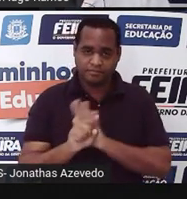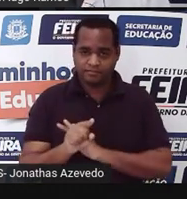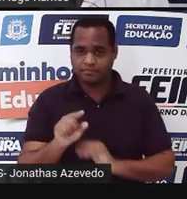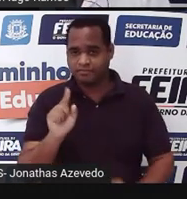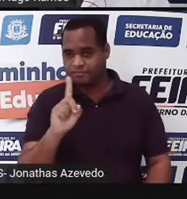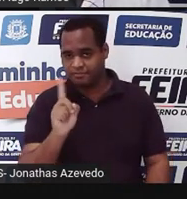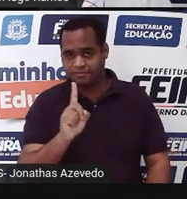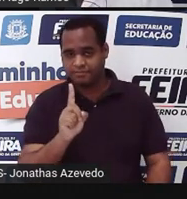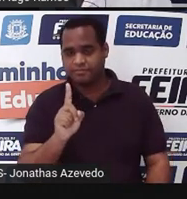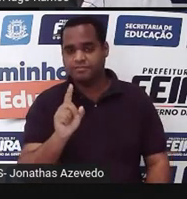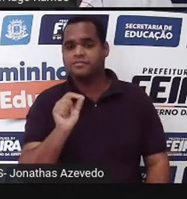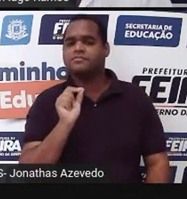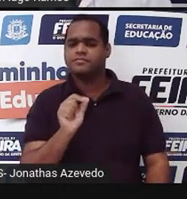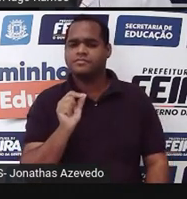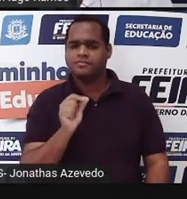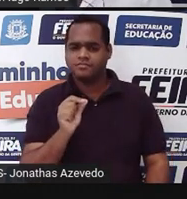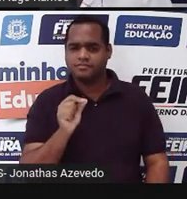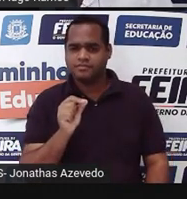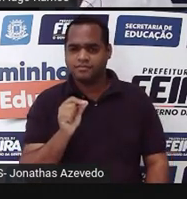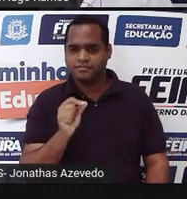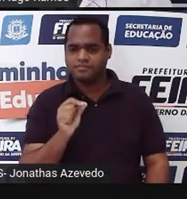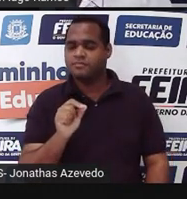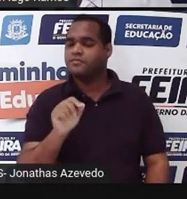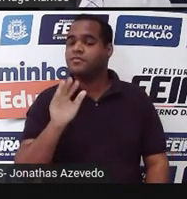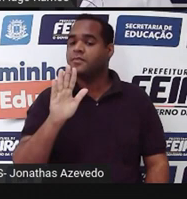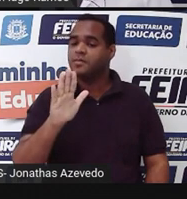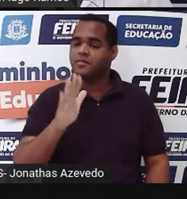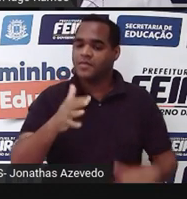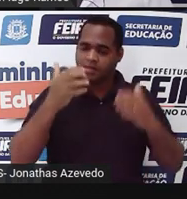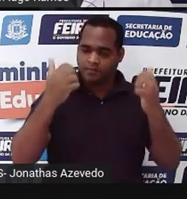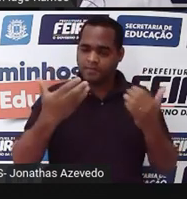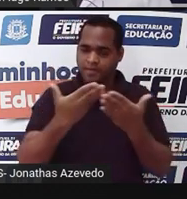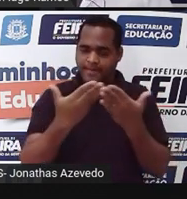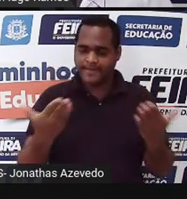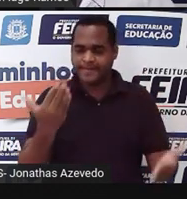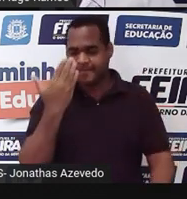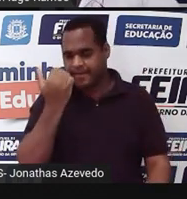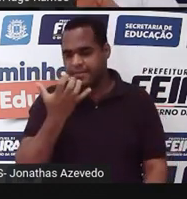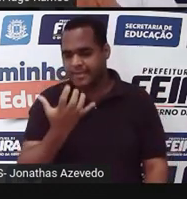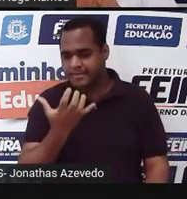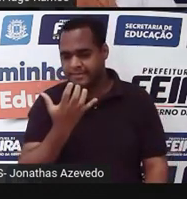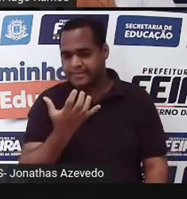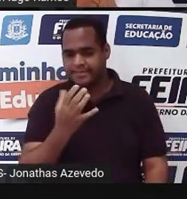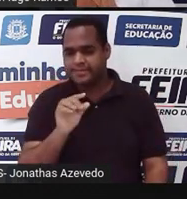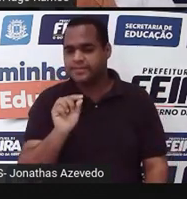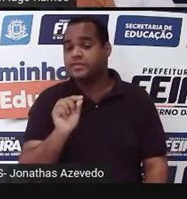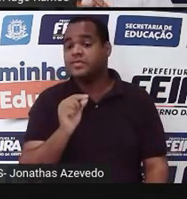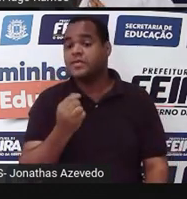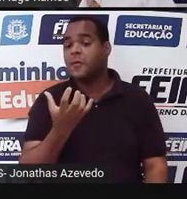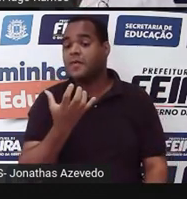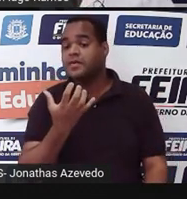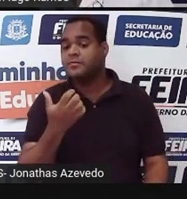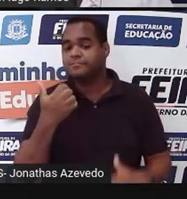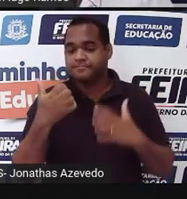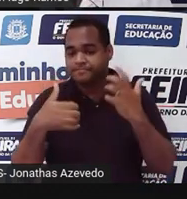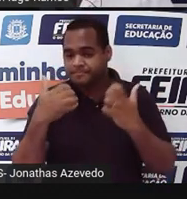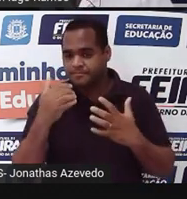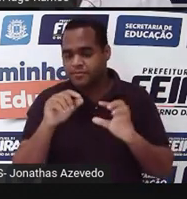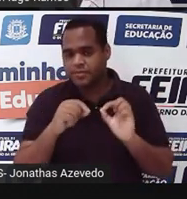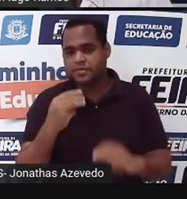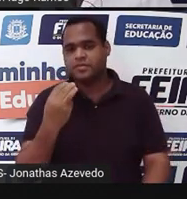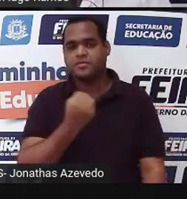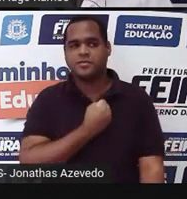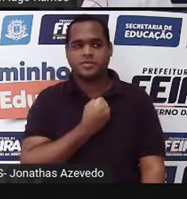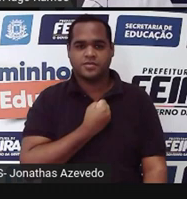verdade, né? Mas, ele quer saber o seguinte. Aliás, eu quero saber o seguinte. O número